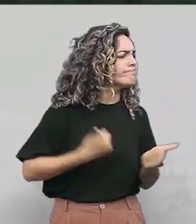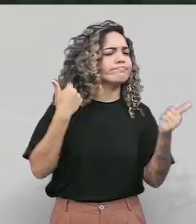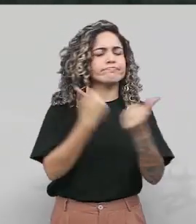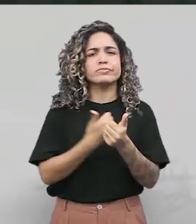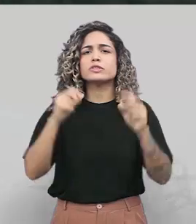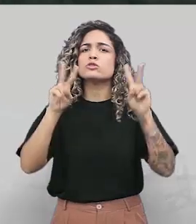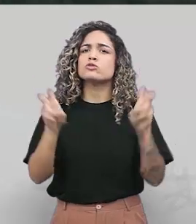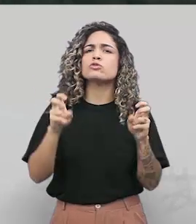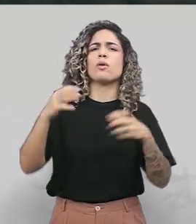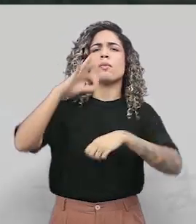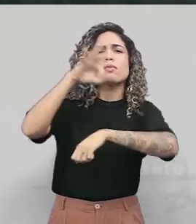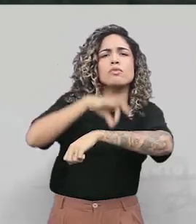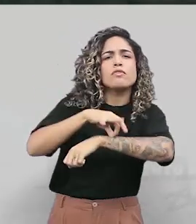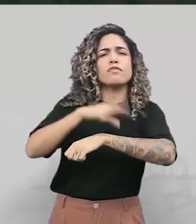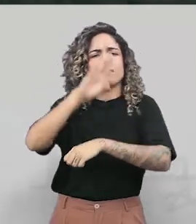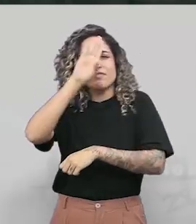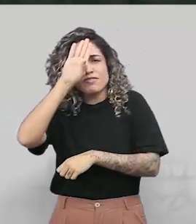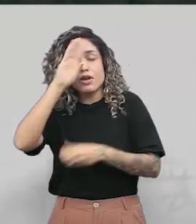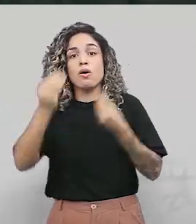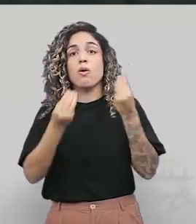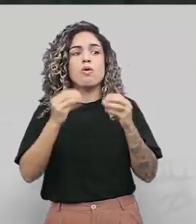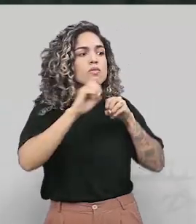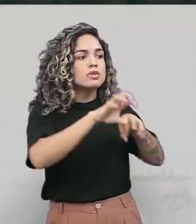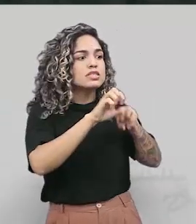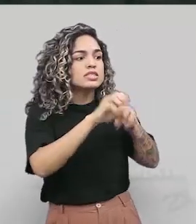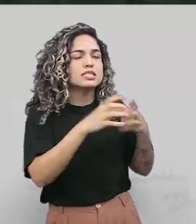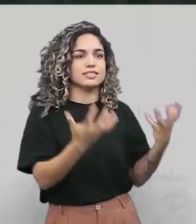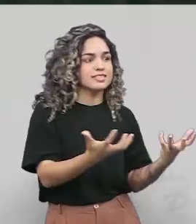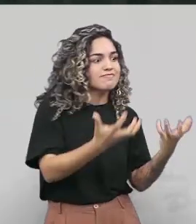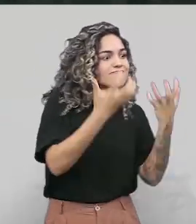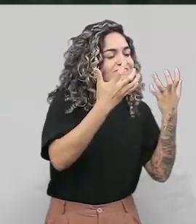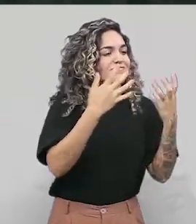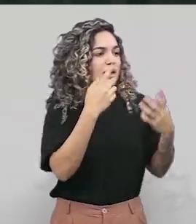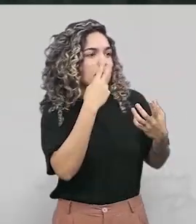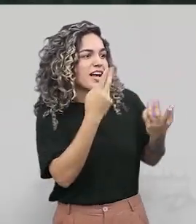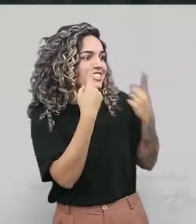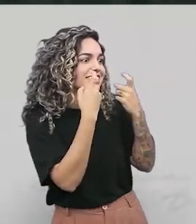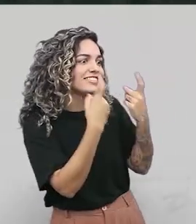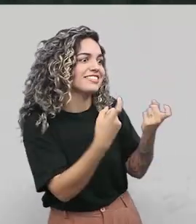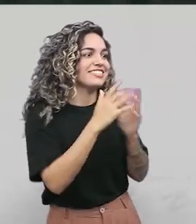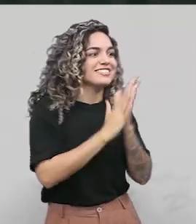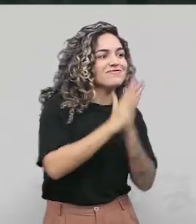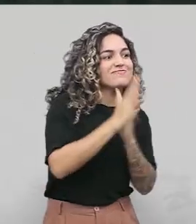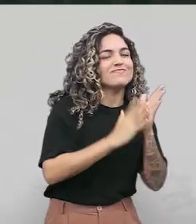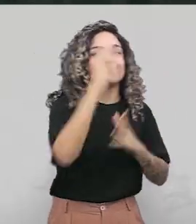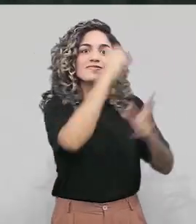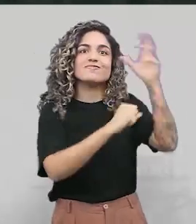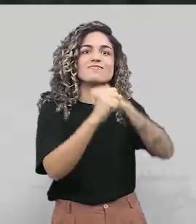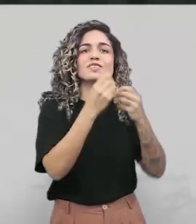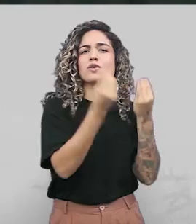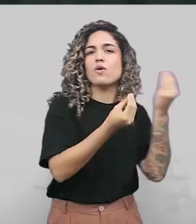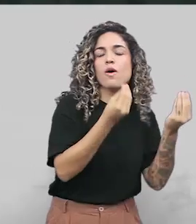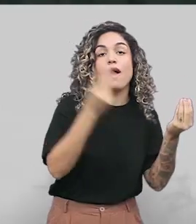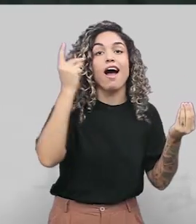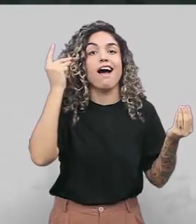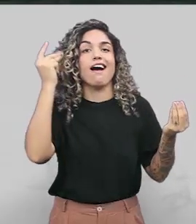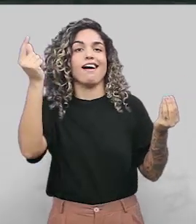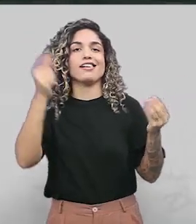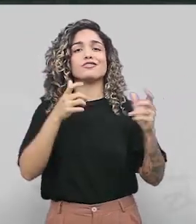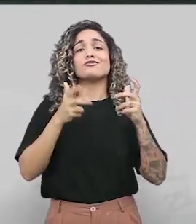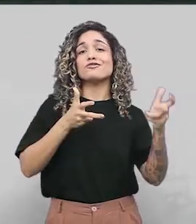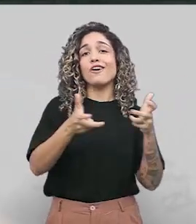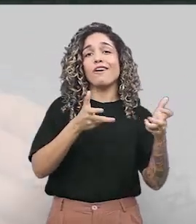metodologia, trazer uma ferramenta que chamasse a atenção deles e que fosse interessante de eles aprenderem sobre arboviroses, nisso a dengue.